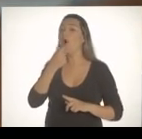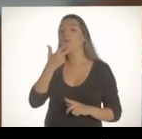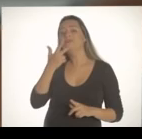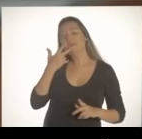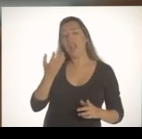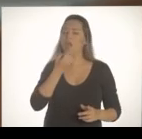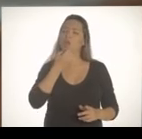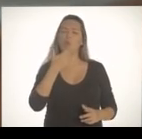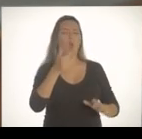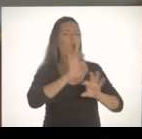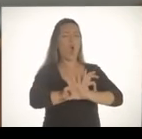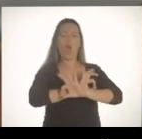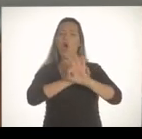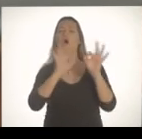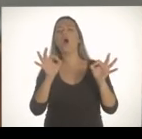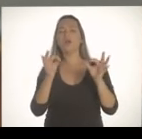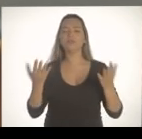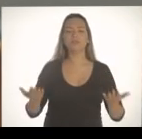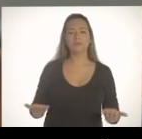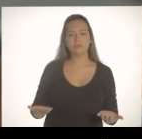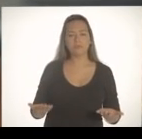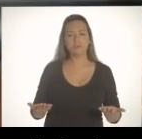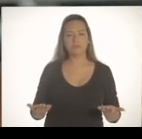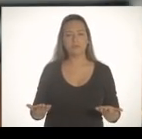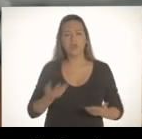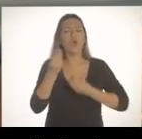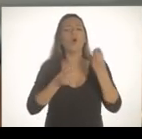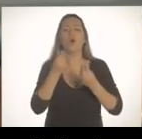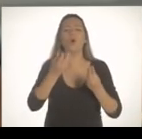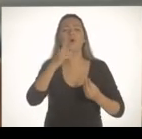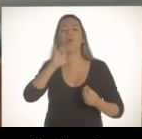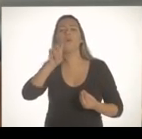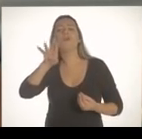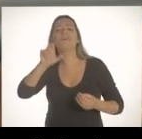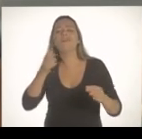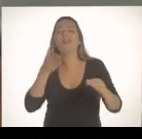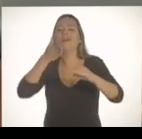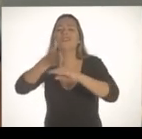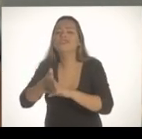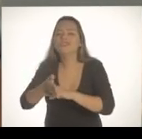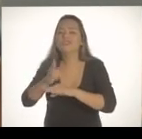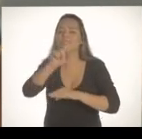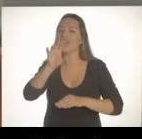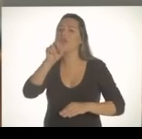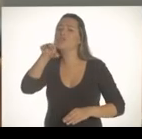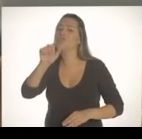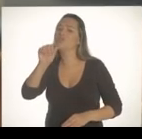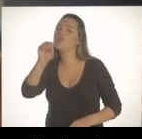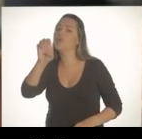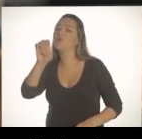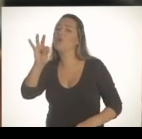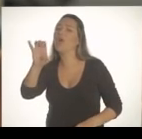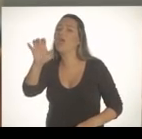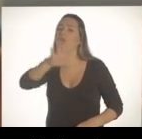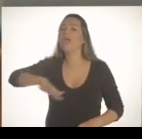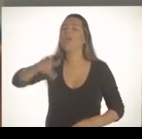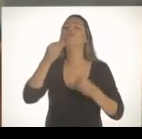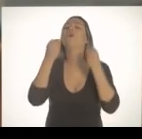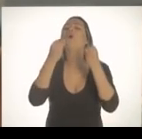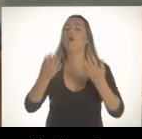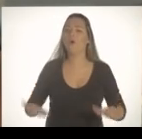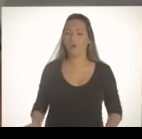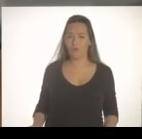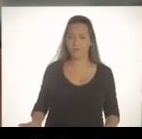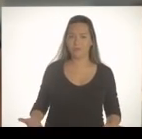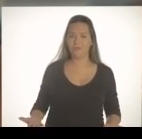diz que ótimo, que tudo bem, eu fico pensando com que moral, com que condição o Crivella vai entrar na Zona Oeste e vai enfrentar o crime. Se ele